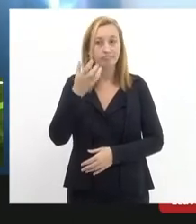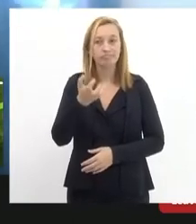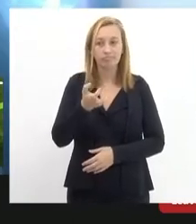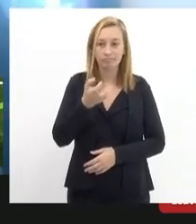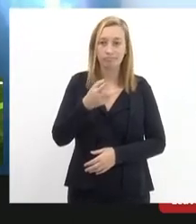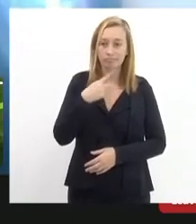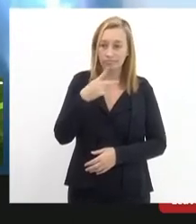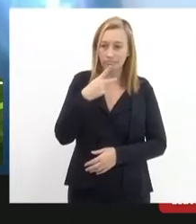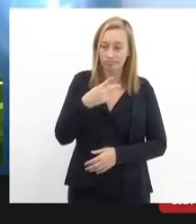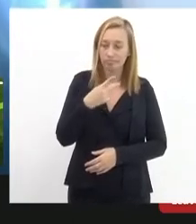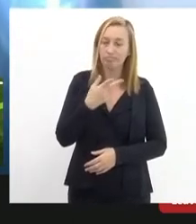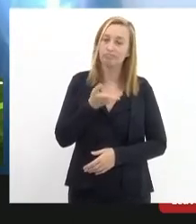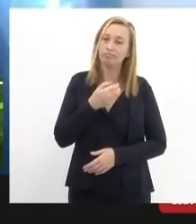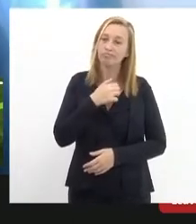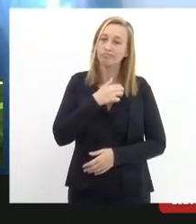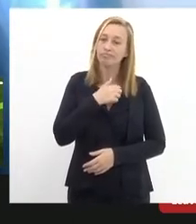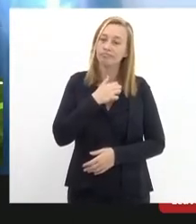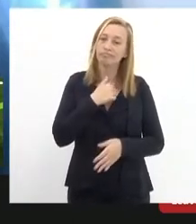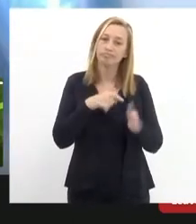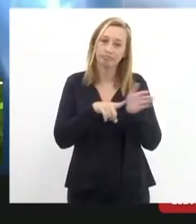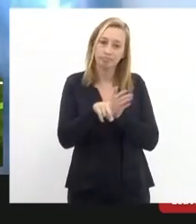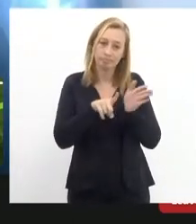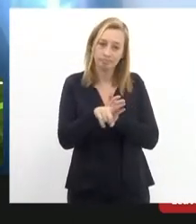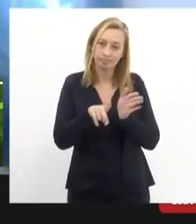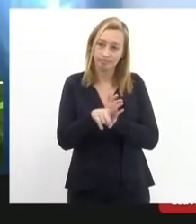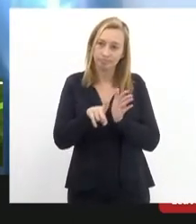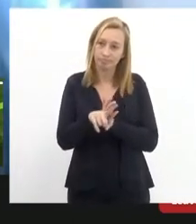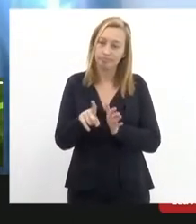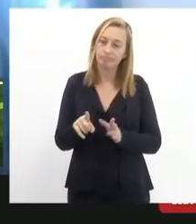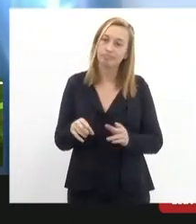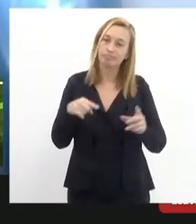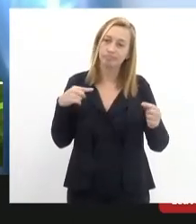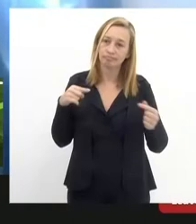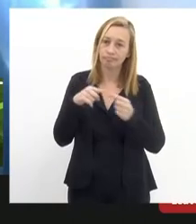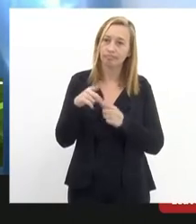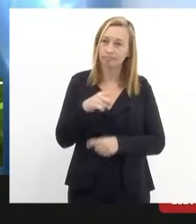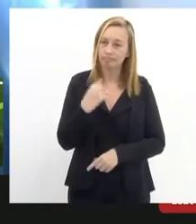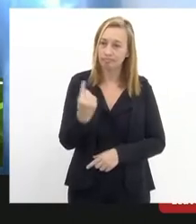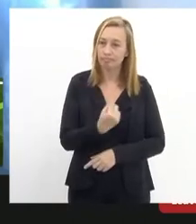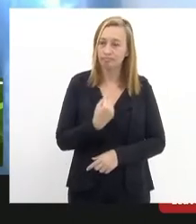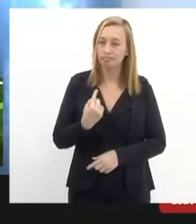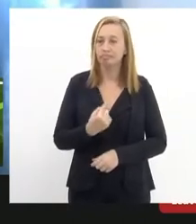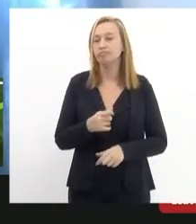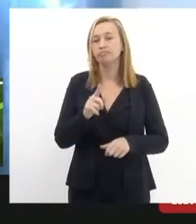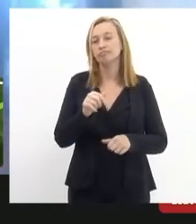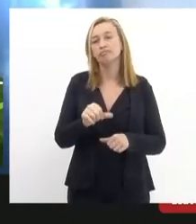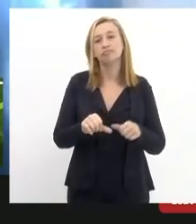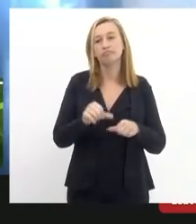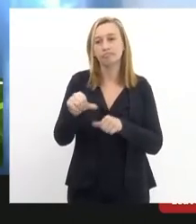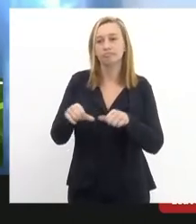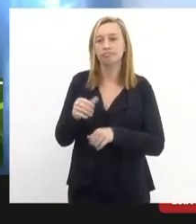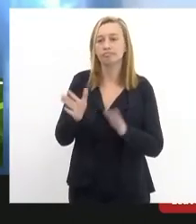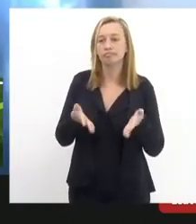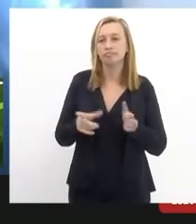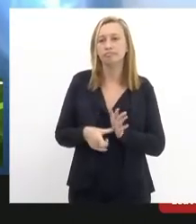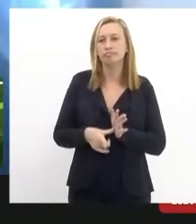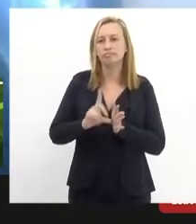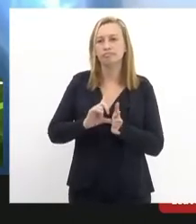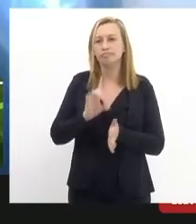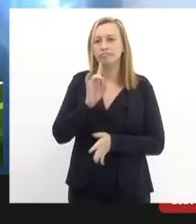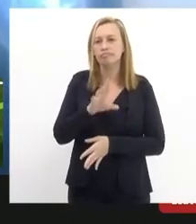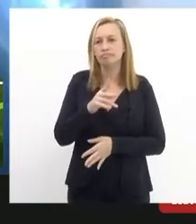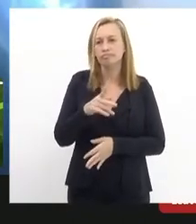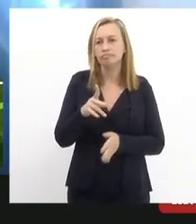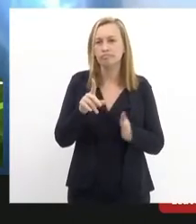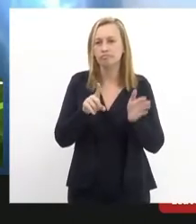lhes farão perguntas e esse foi o nosso objetivo da alternância aqui mas antes disso eu me permito só fazer